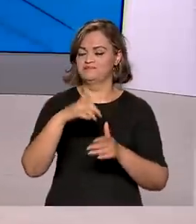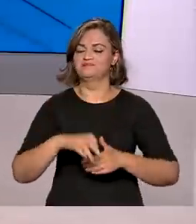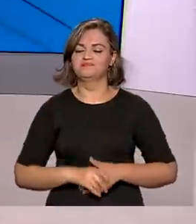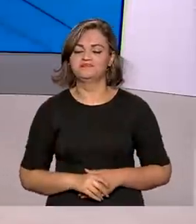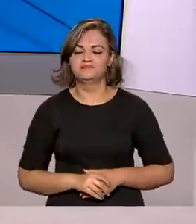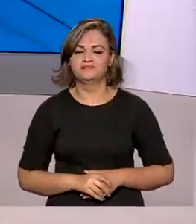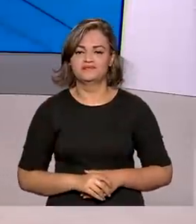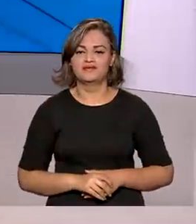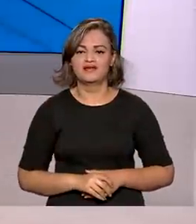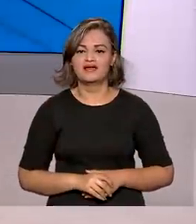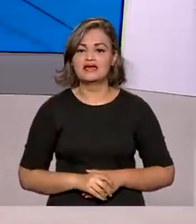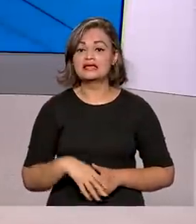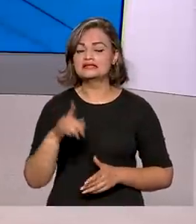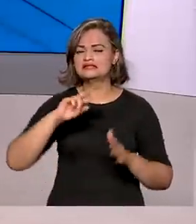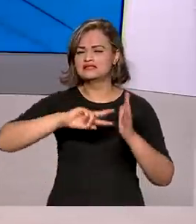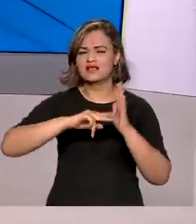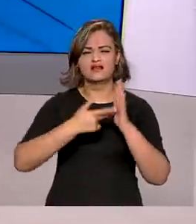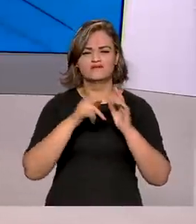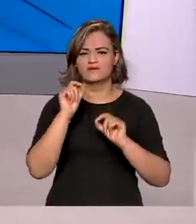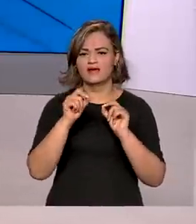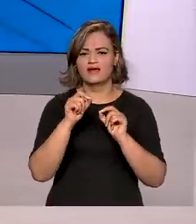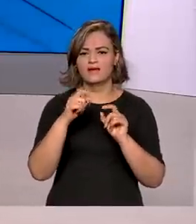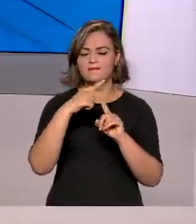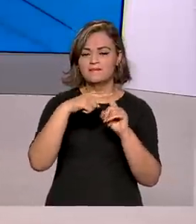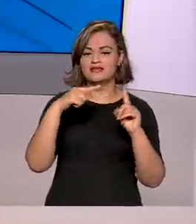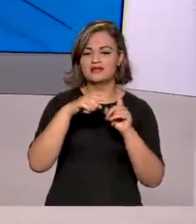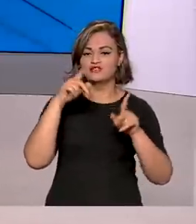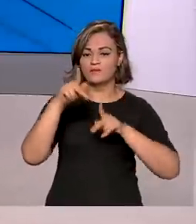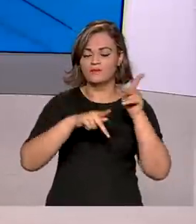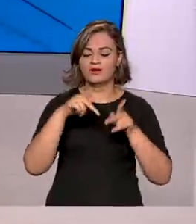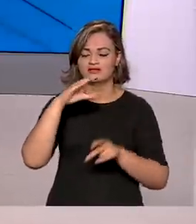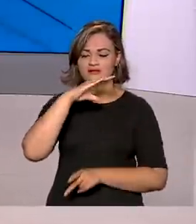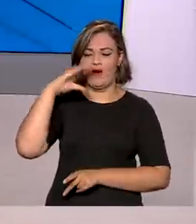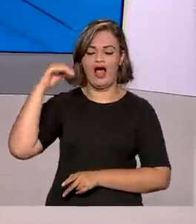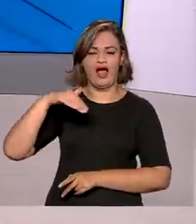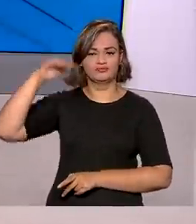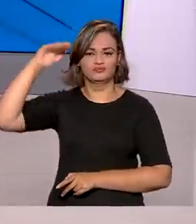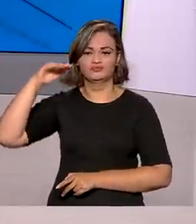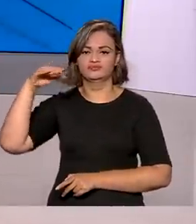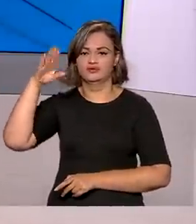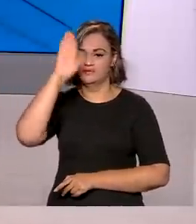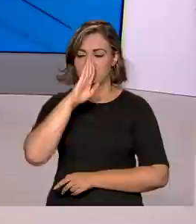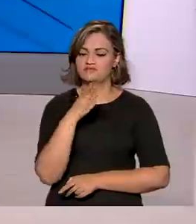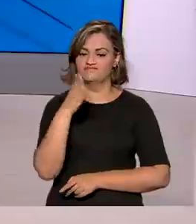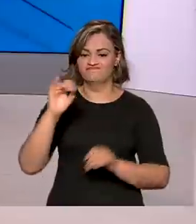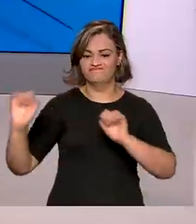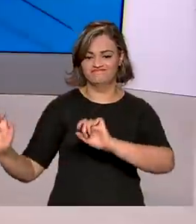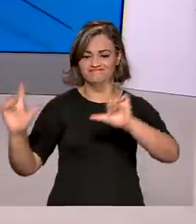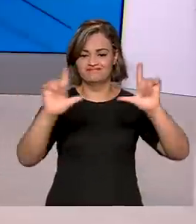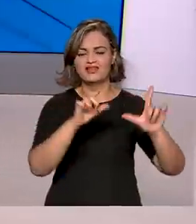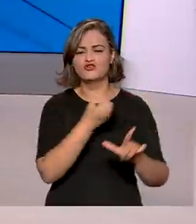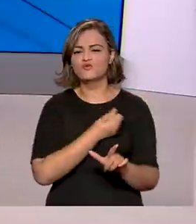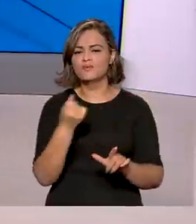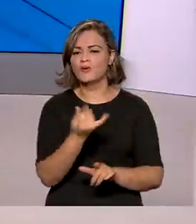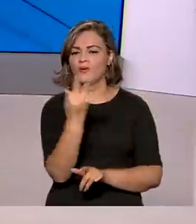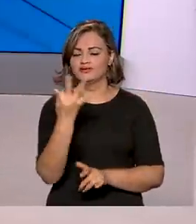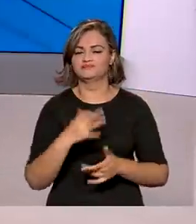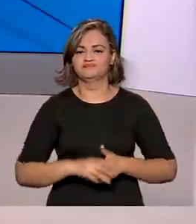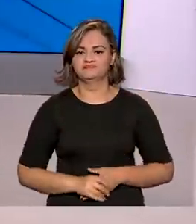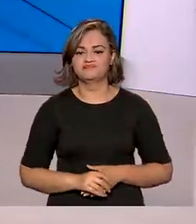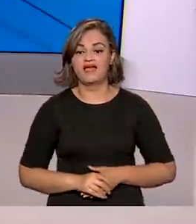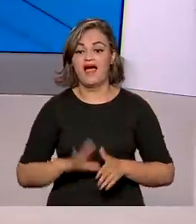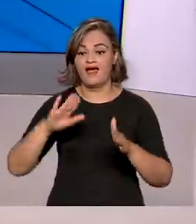vacina contra a Covid. Isso representa metade da população adulta do país. Vamos ver aqui no telão agora os números exatos da vacinação.